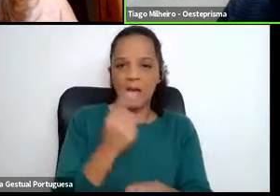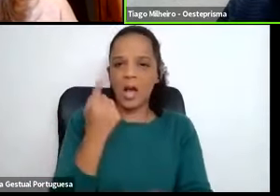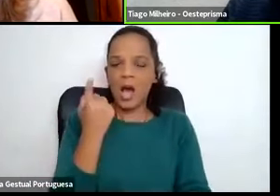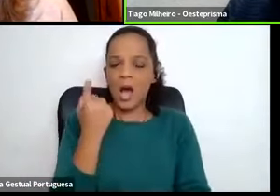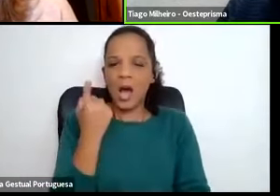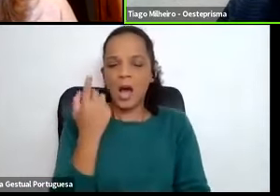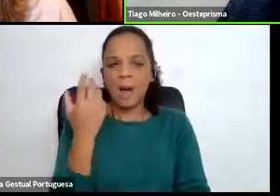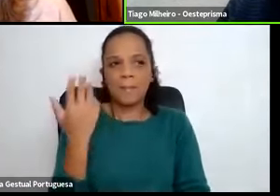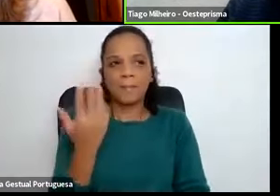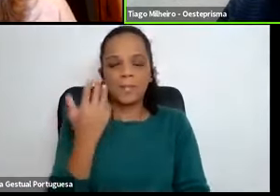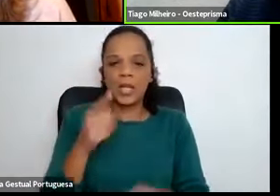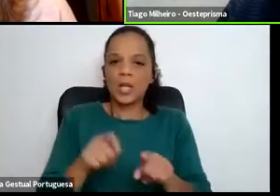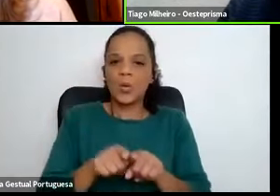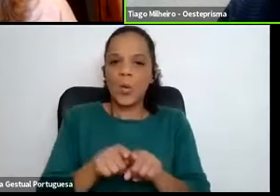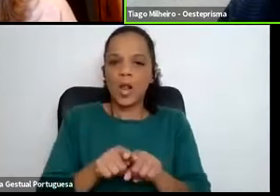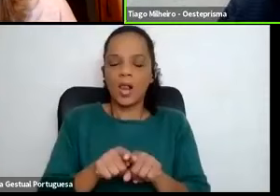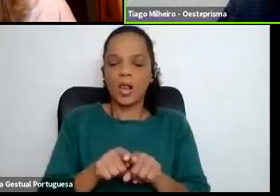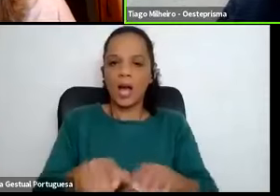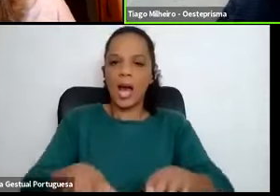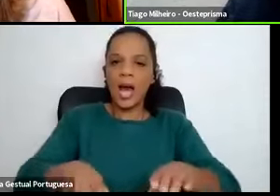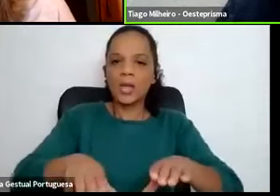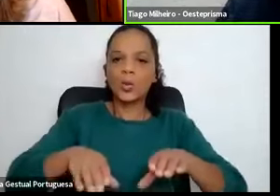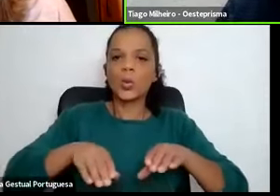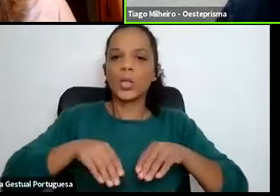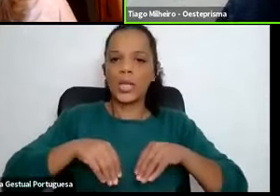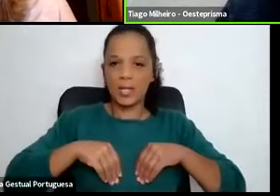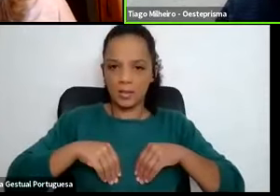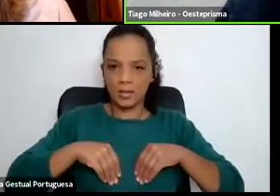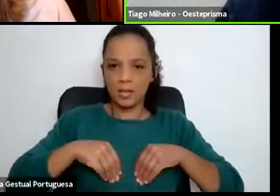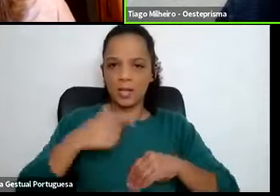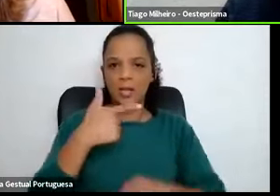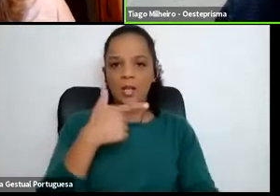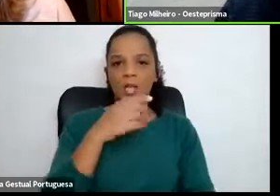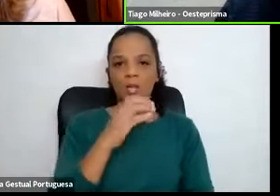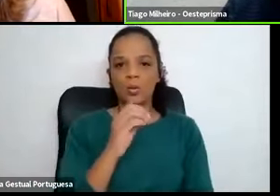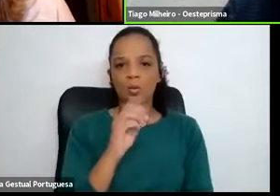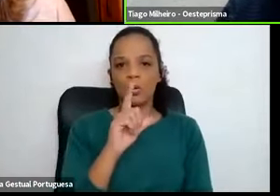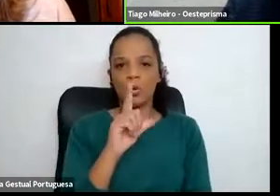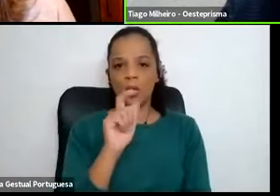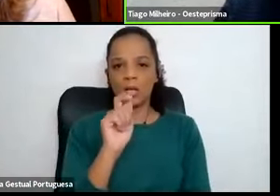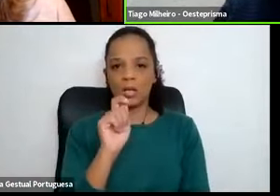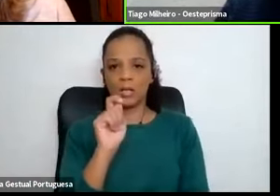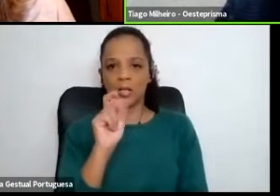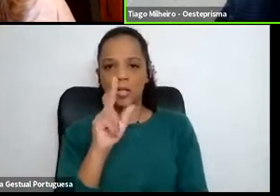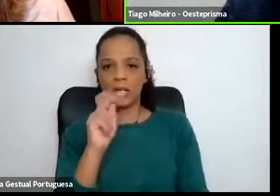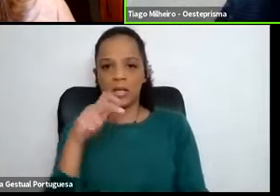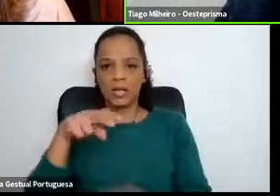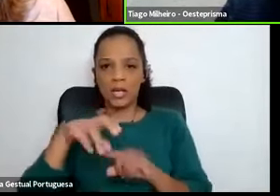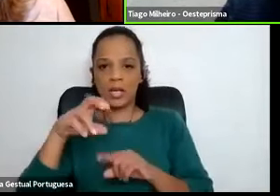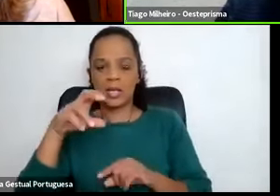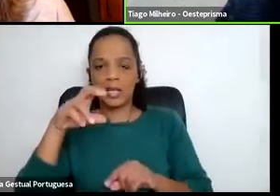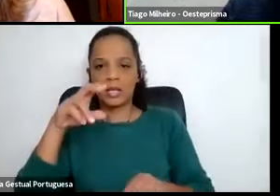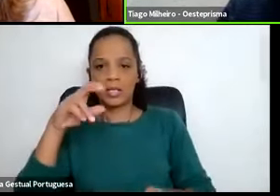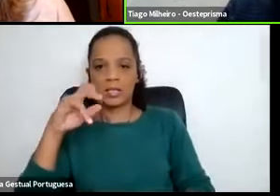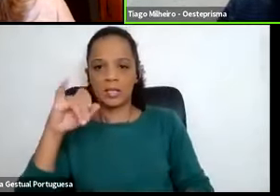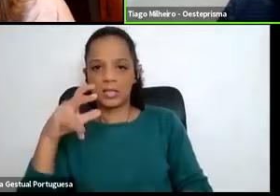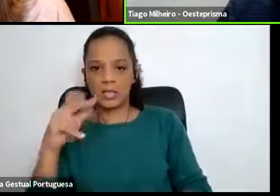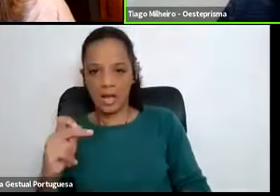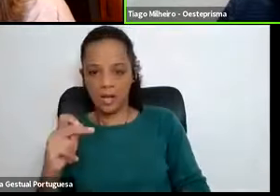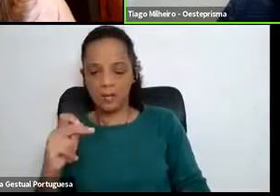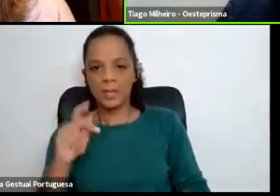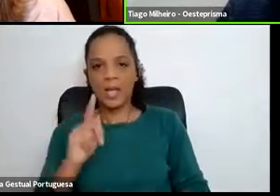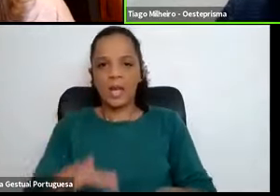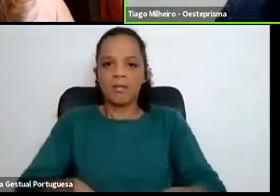sentido de tolerância. Há uma tolerância que se ganha ao comunicar com...